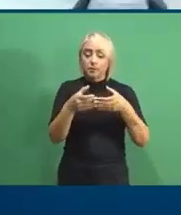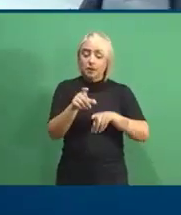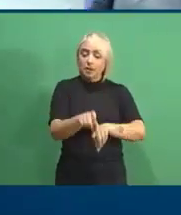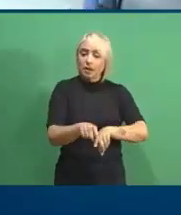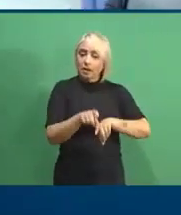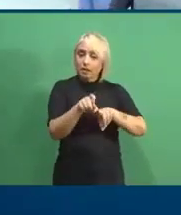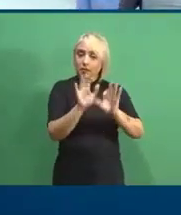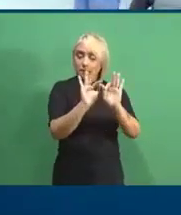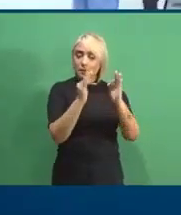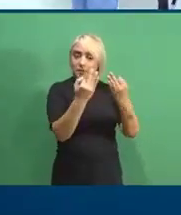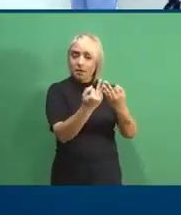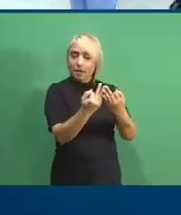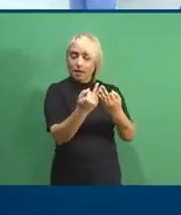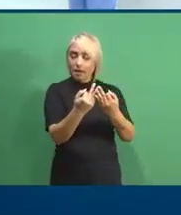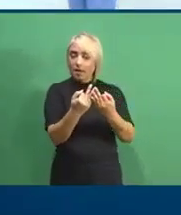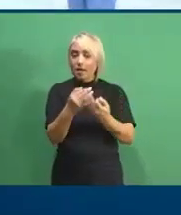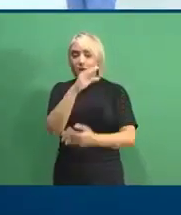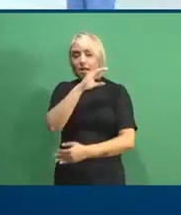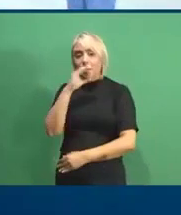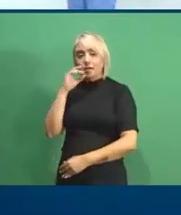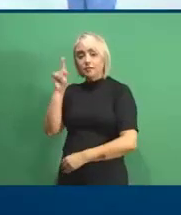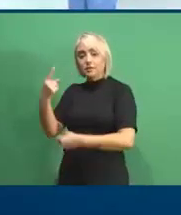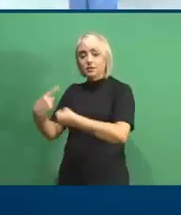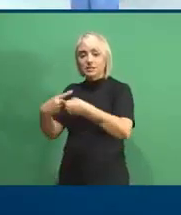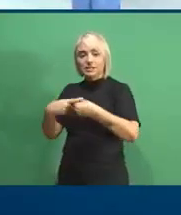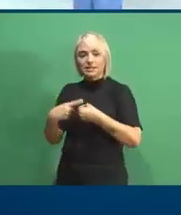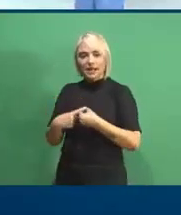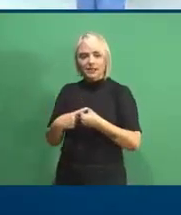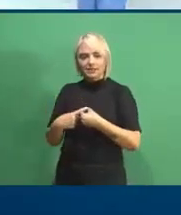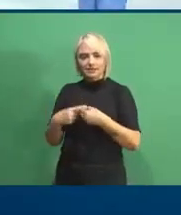agricultores familiares e os consumidores urbanos,